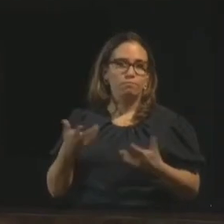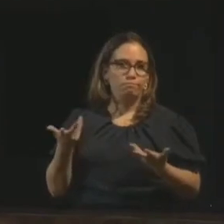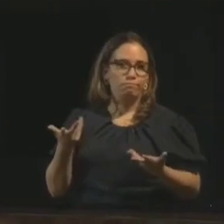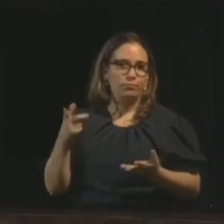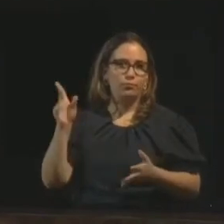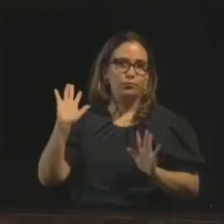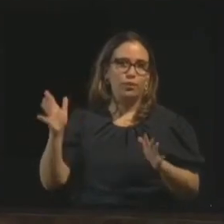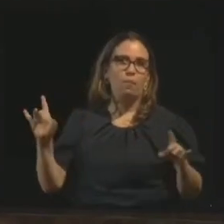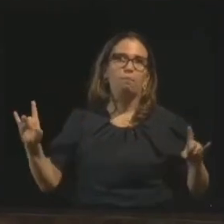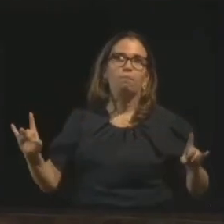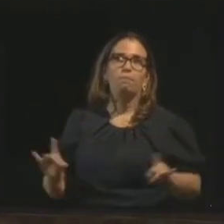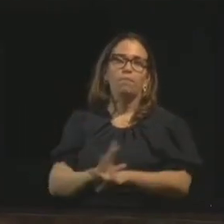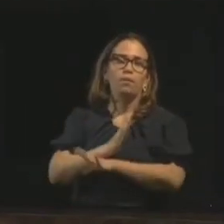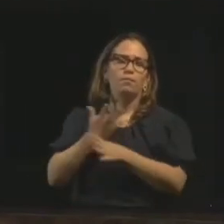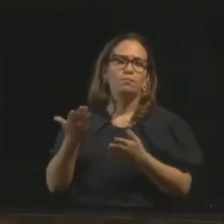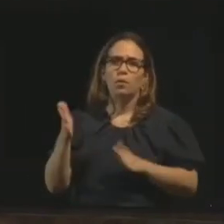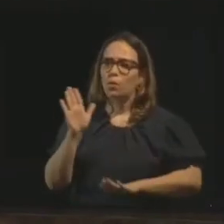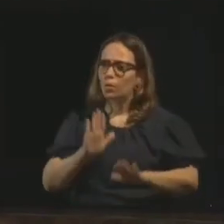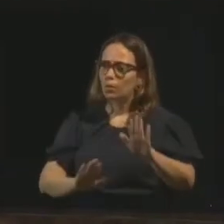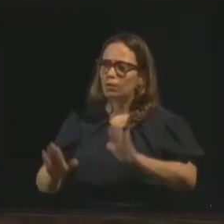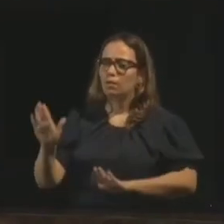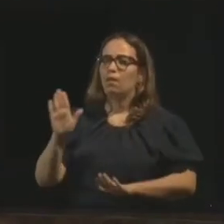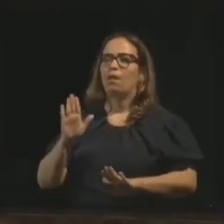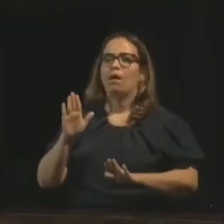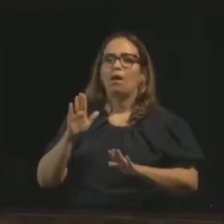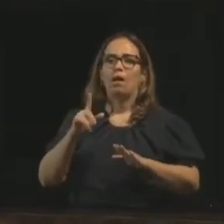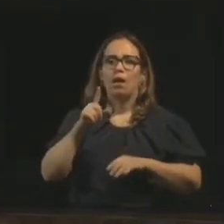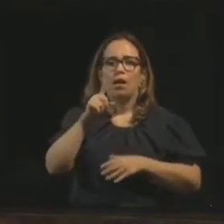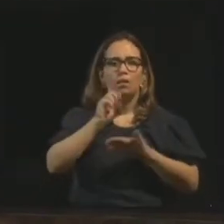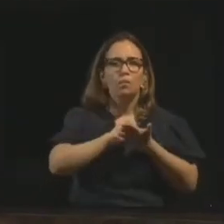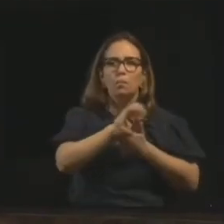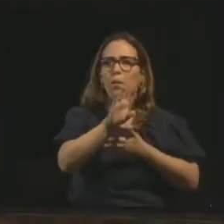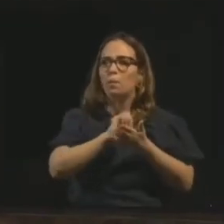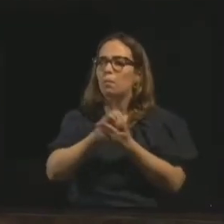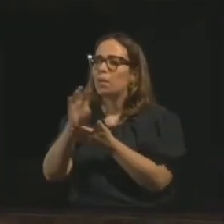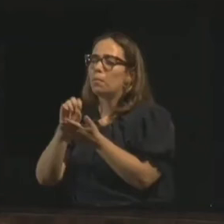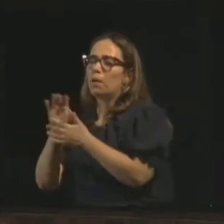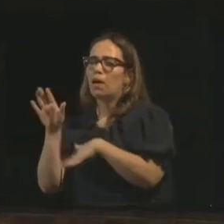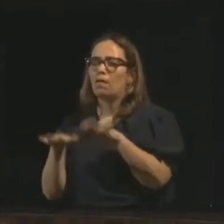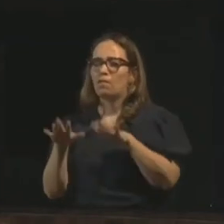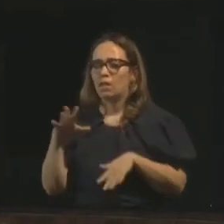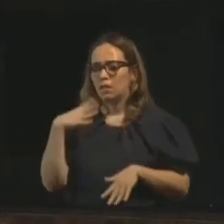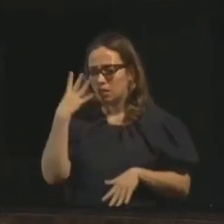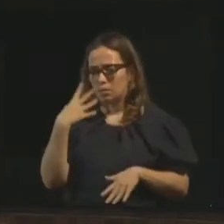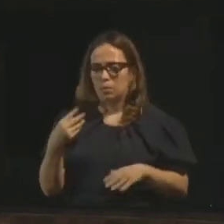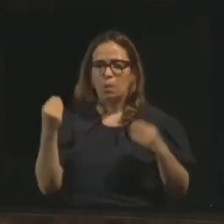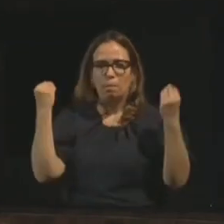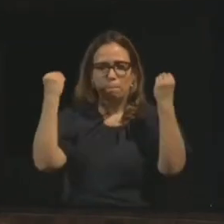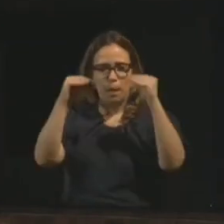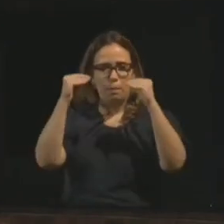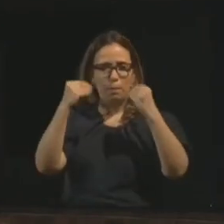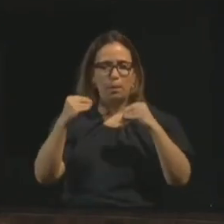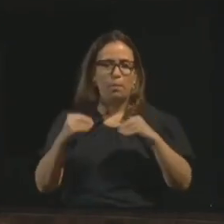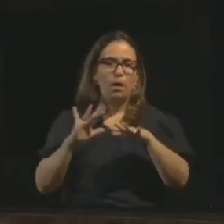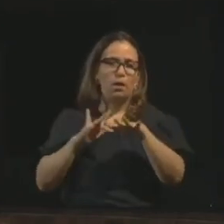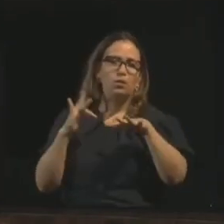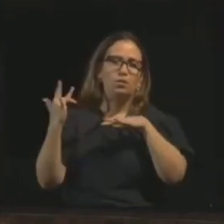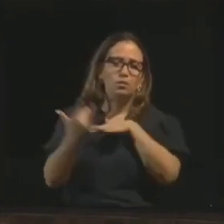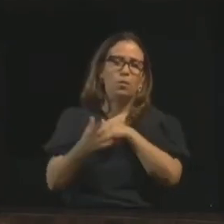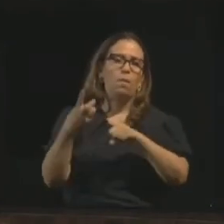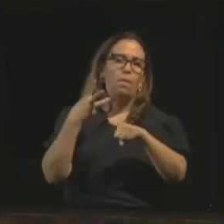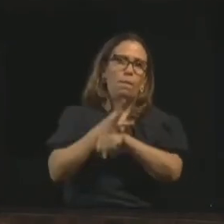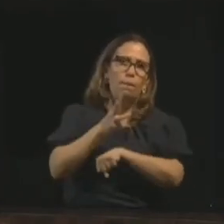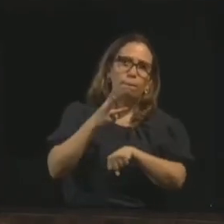falar mais nada, não pessoal? Cuidado, muita cautela. Às vezes eu vejo companheiros espíritas postando nas suas redes sociais, no